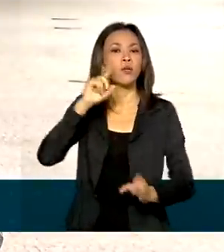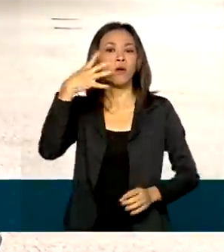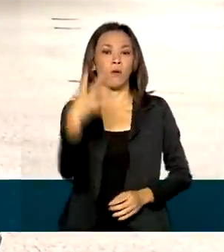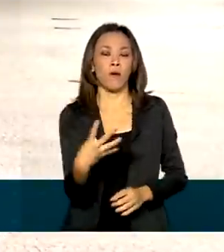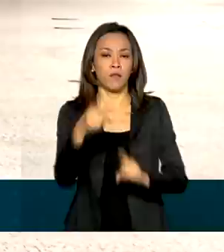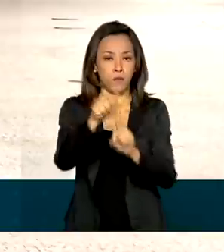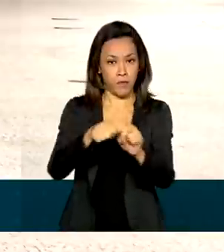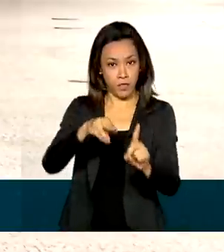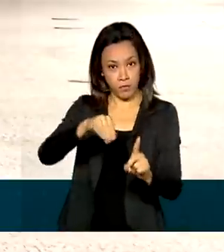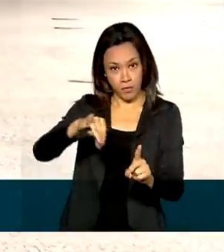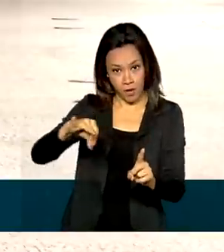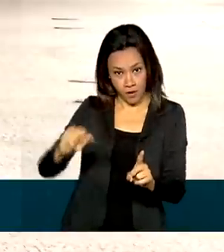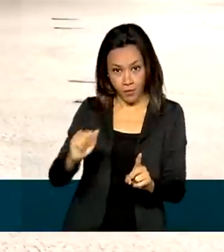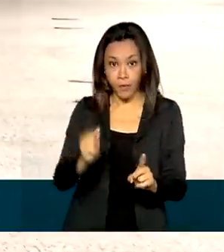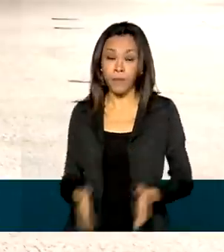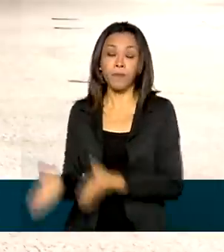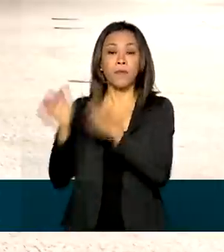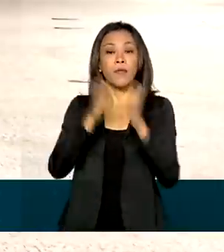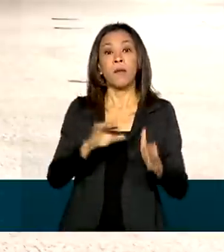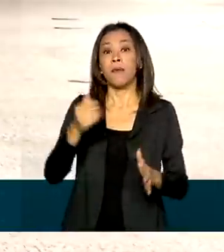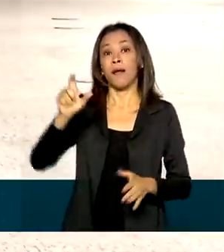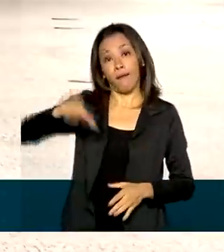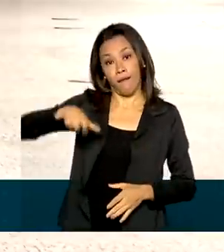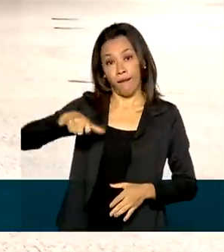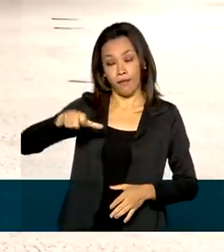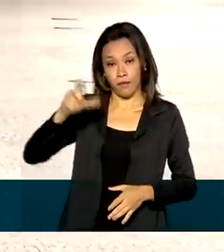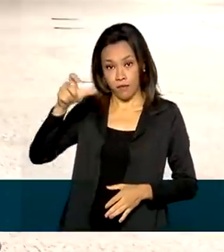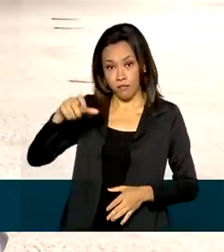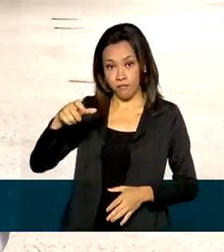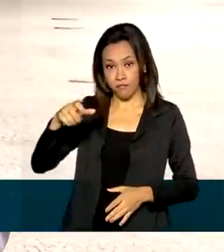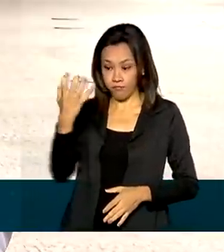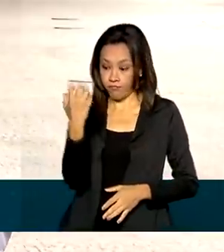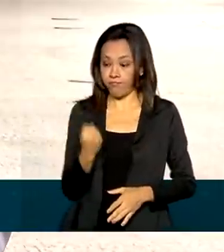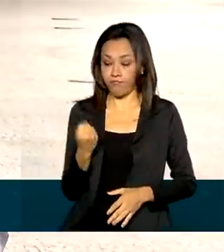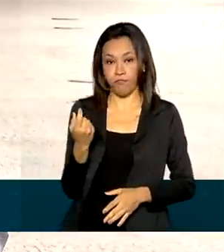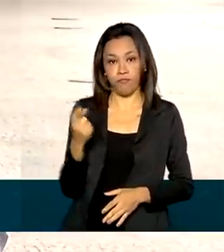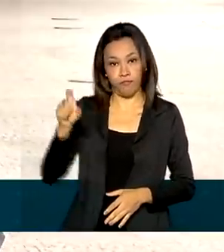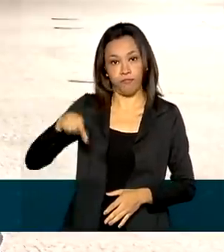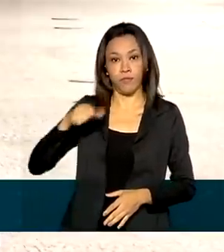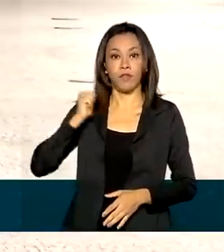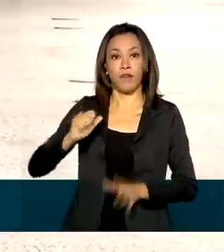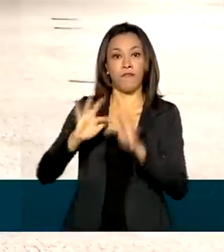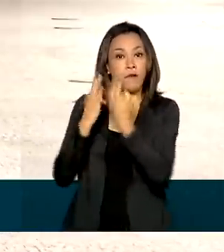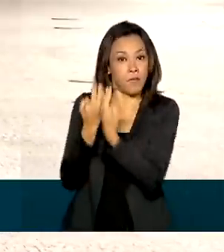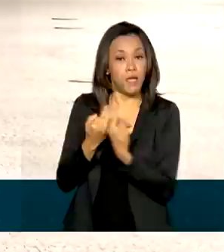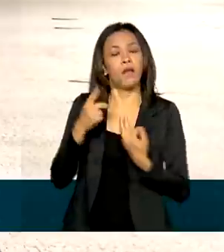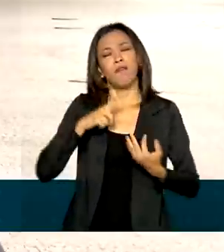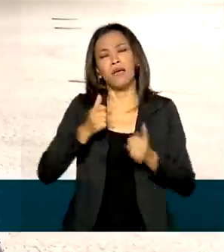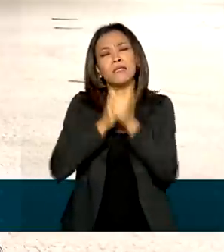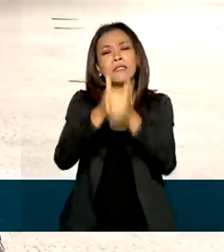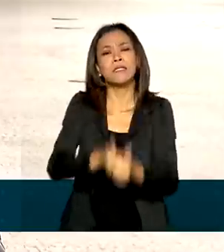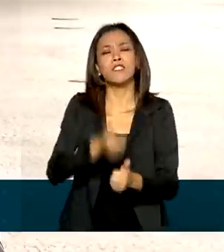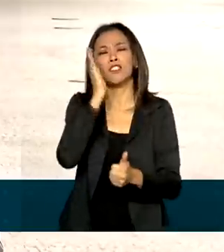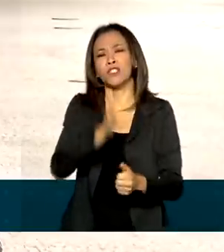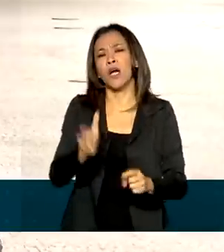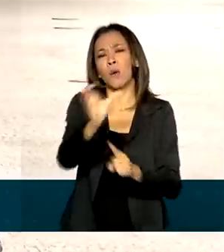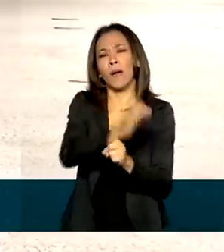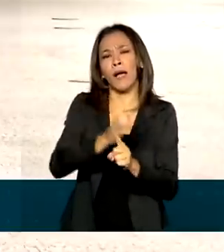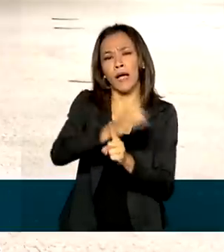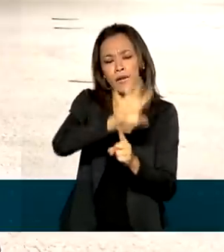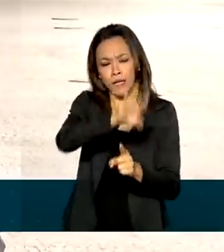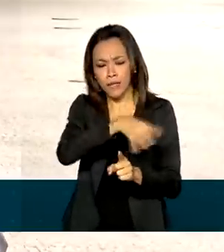beneficiários do Bolsa Família, o recebimento nada muda. Eles receberão os repasses de acordo com o calendário já estabelecido